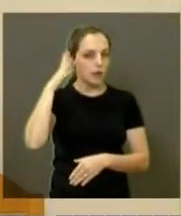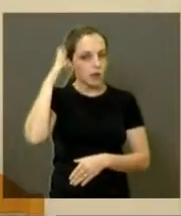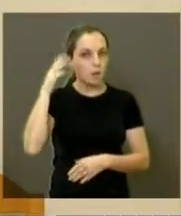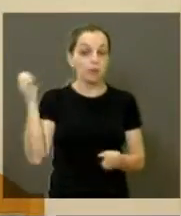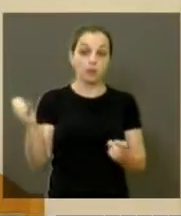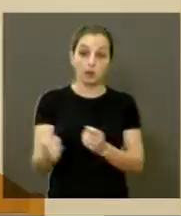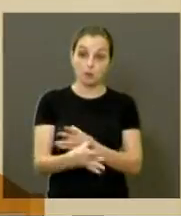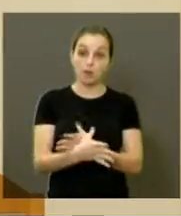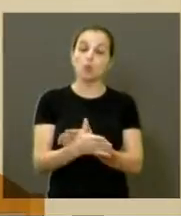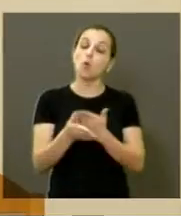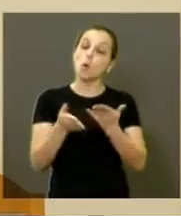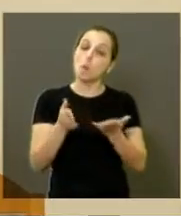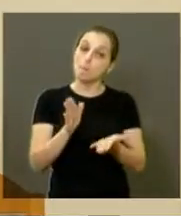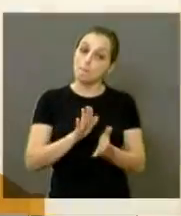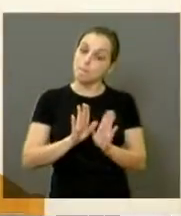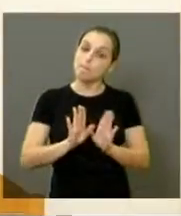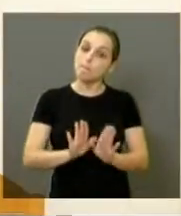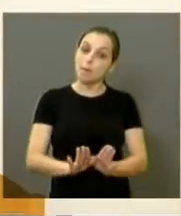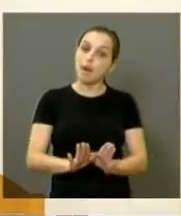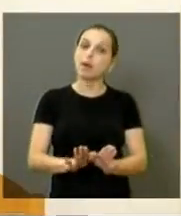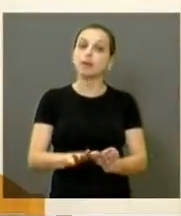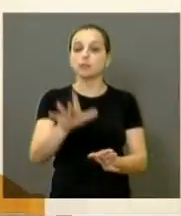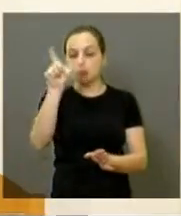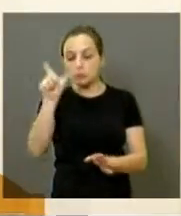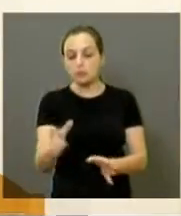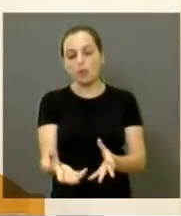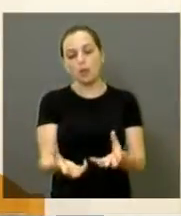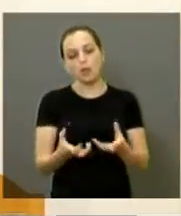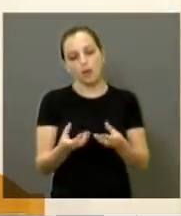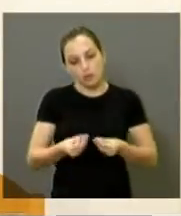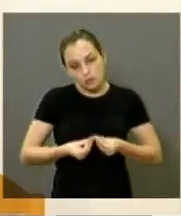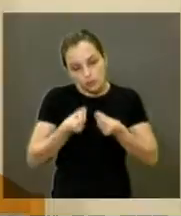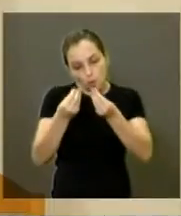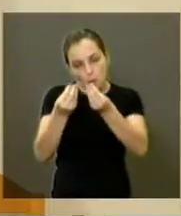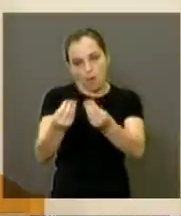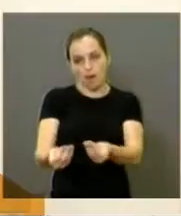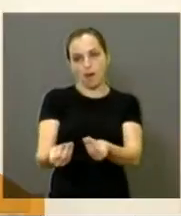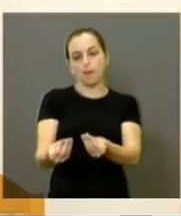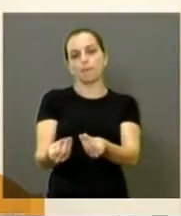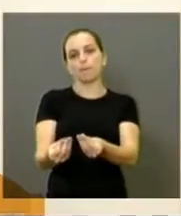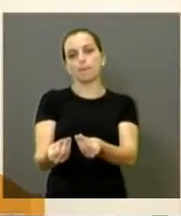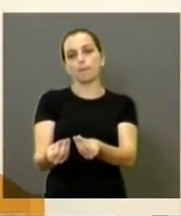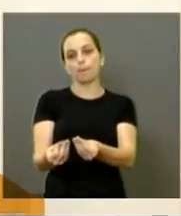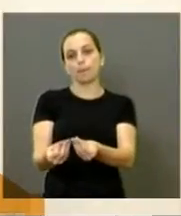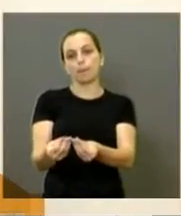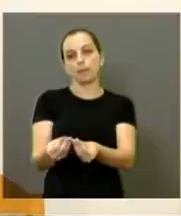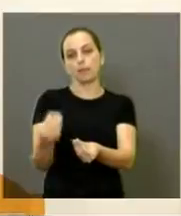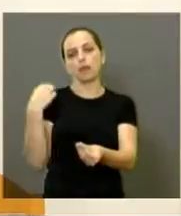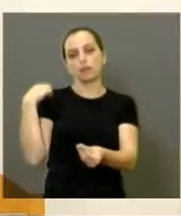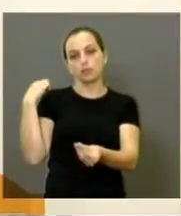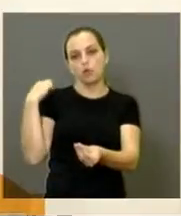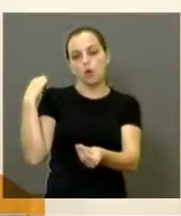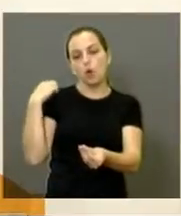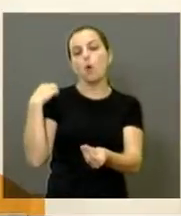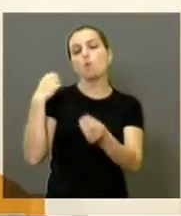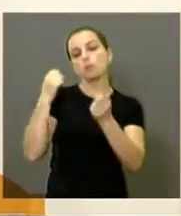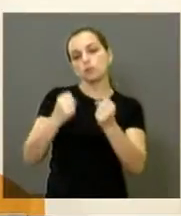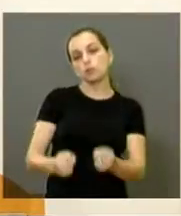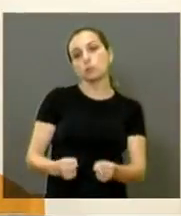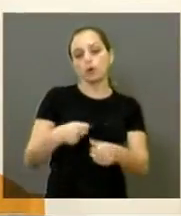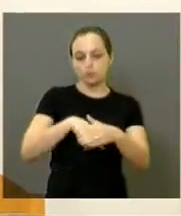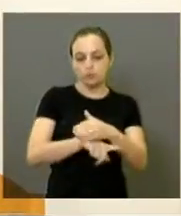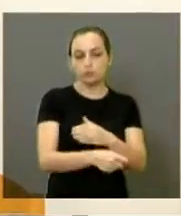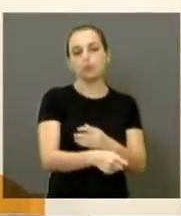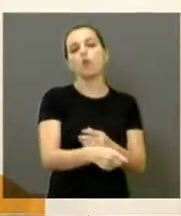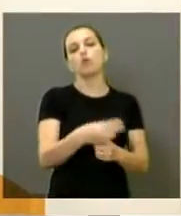ter já encerrado, quem desejar ainda doar agasalhos, pode se dirigir ao fundo